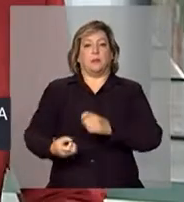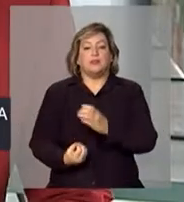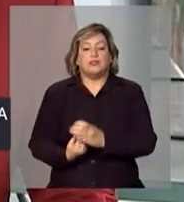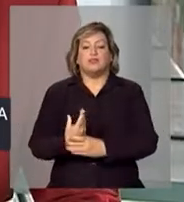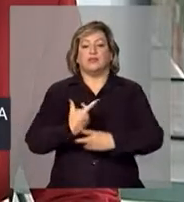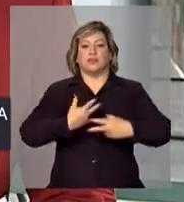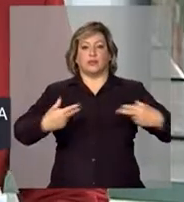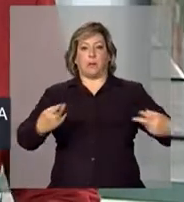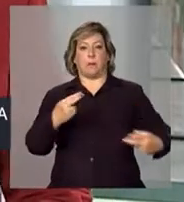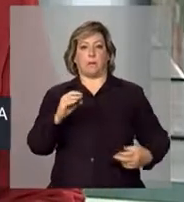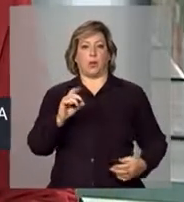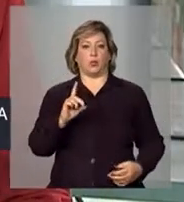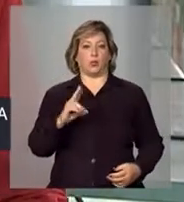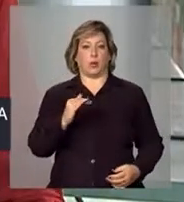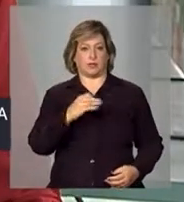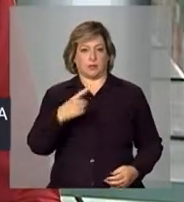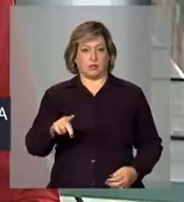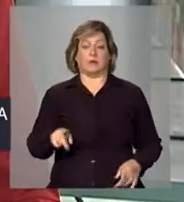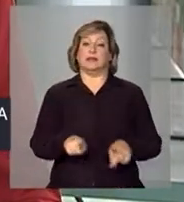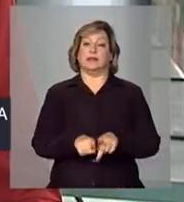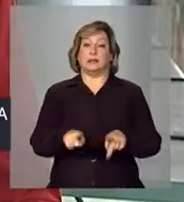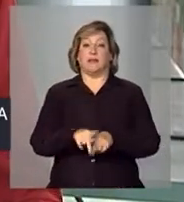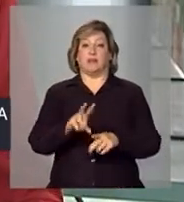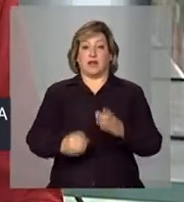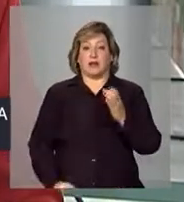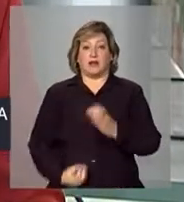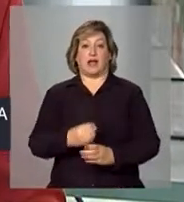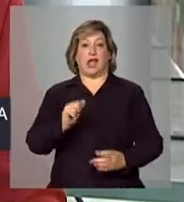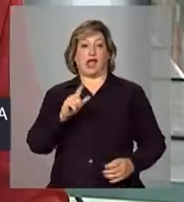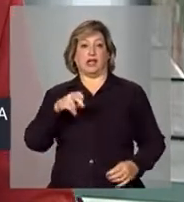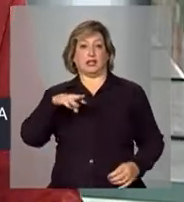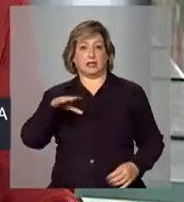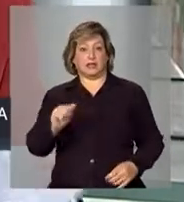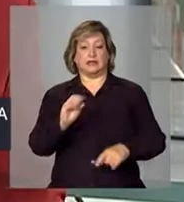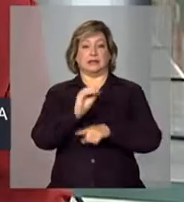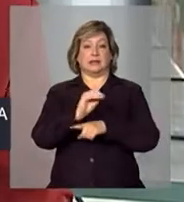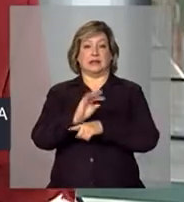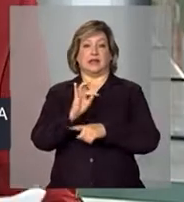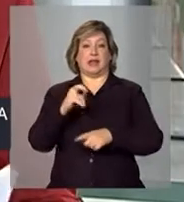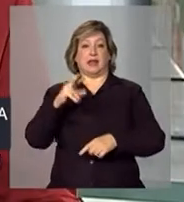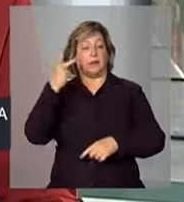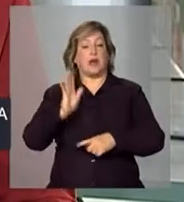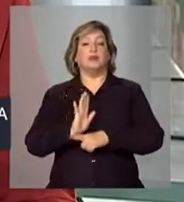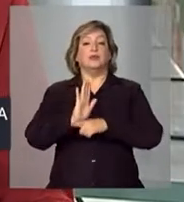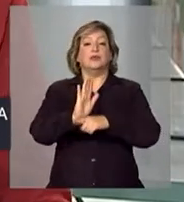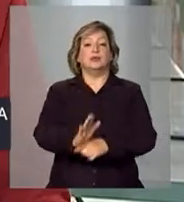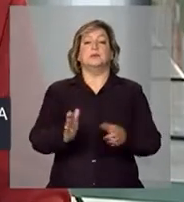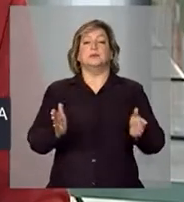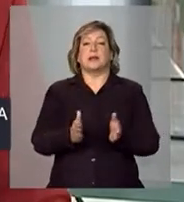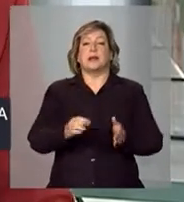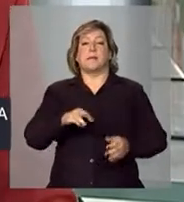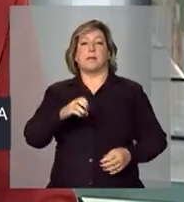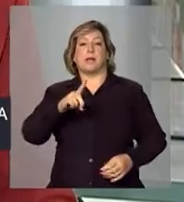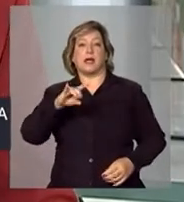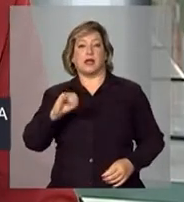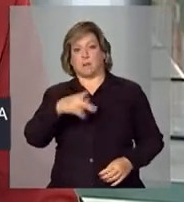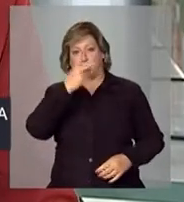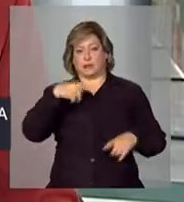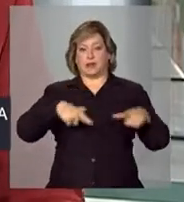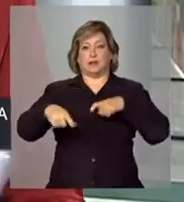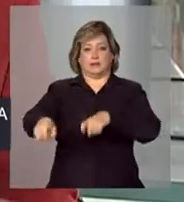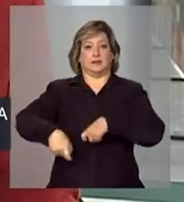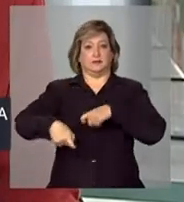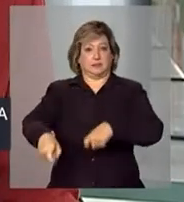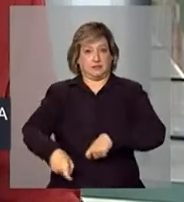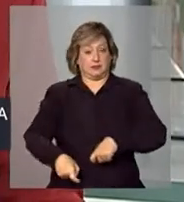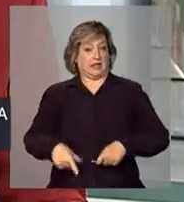E também vai ser lançada a Agência de Assistência Técnica para dar apoio aos pequenos e médios produtores.